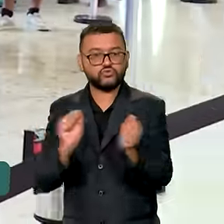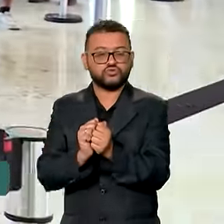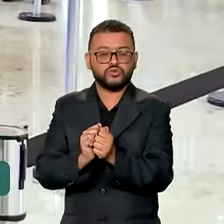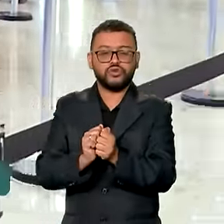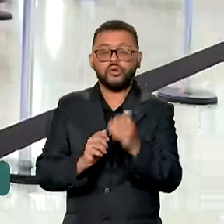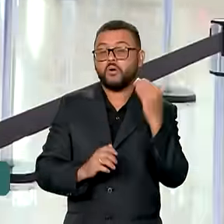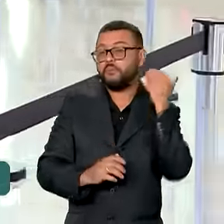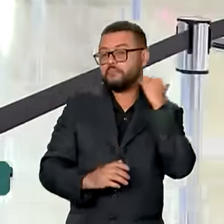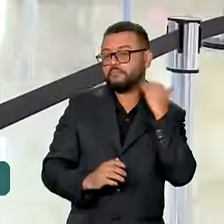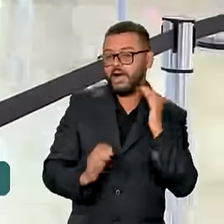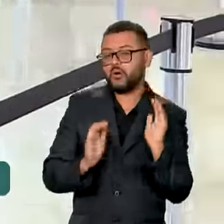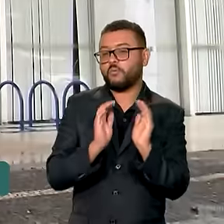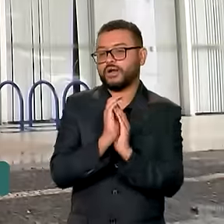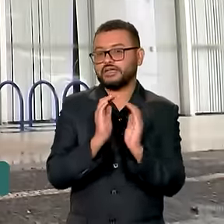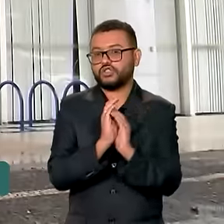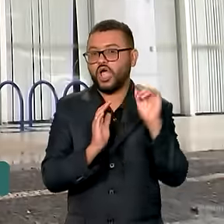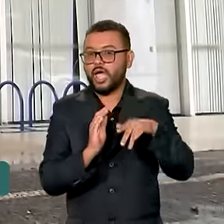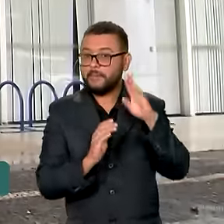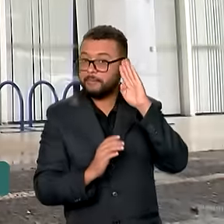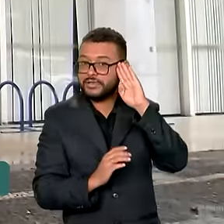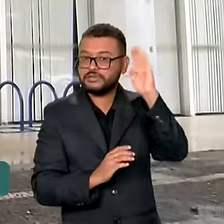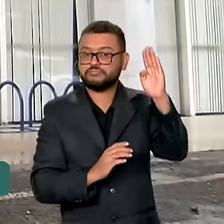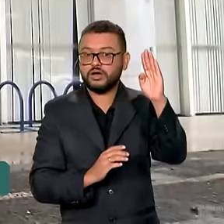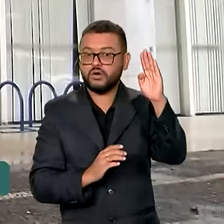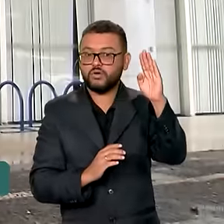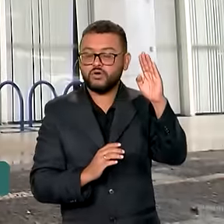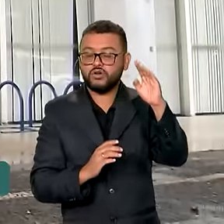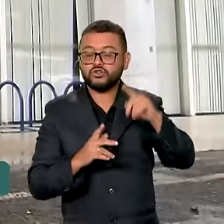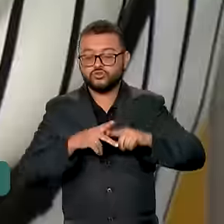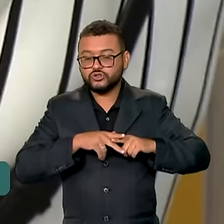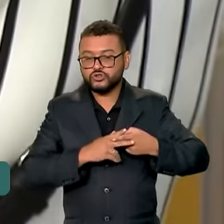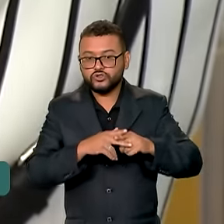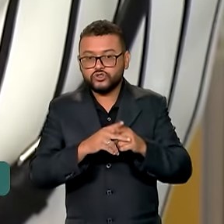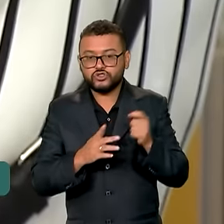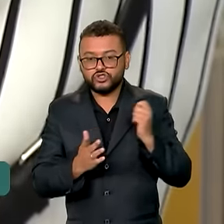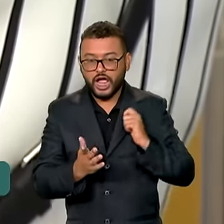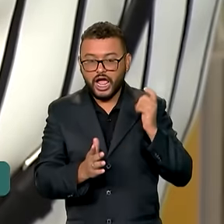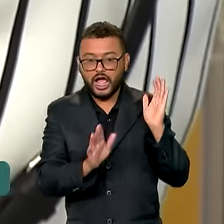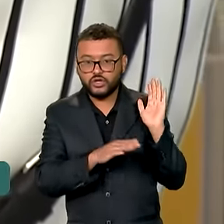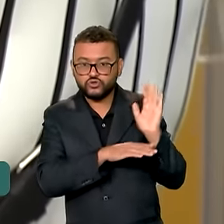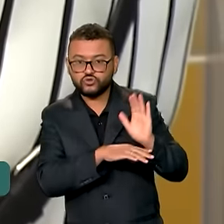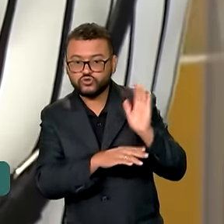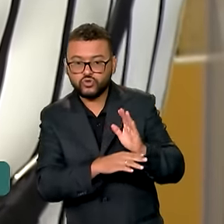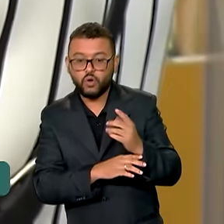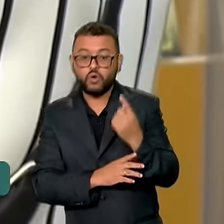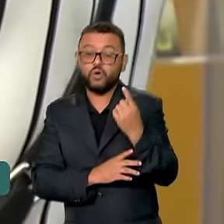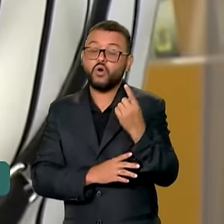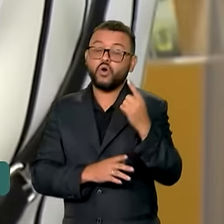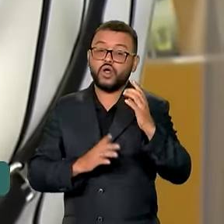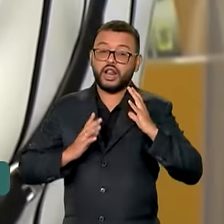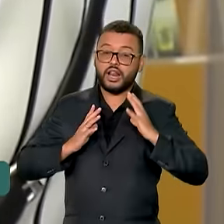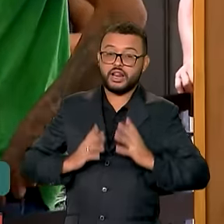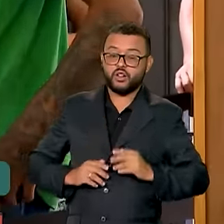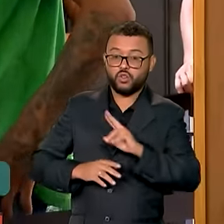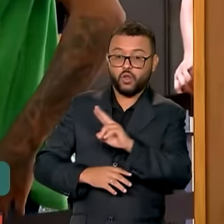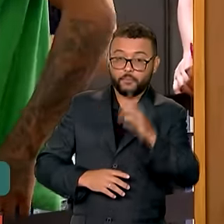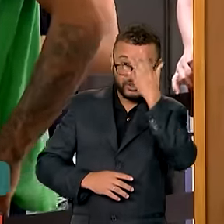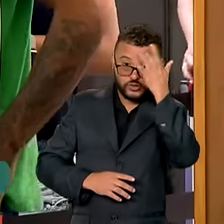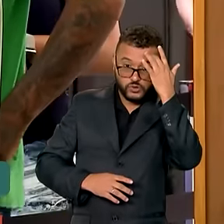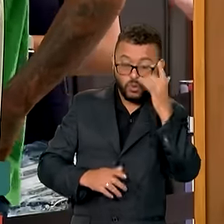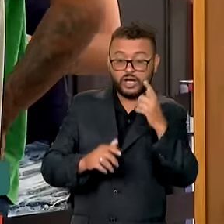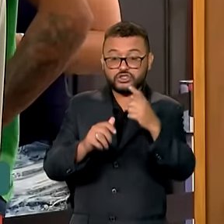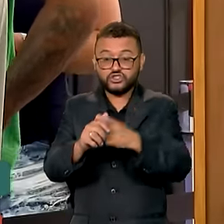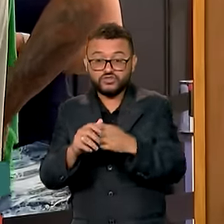o Banco do Brasil, principal credor, renegociou um bilhão de reais e já conseguiu limpar o nome de 15 mil